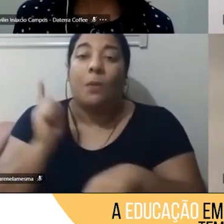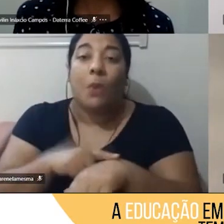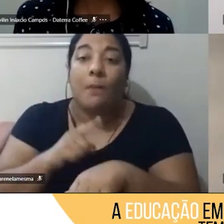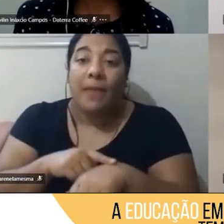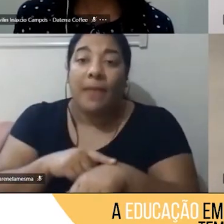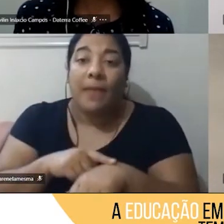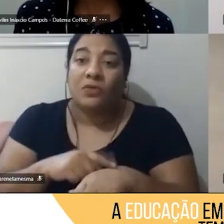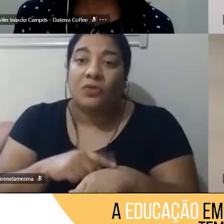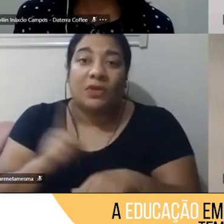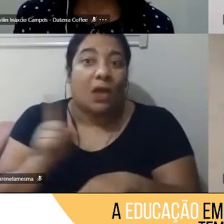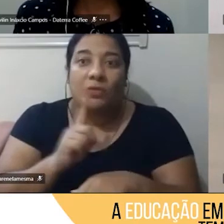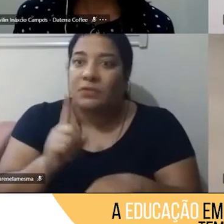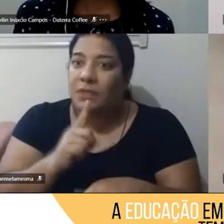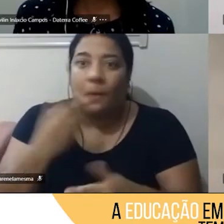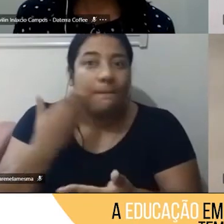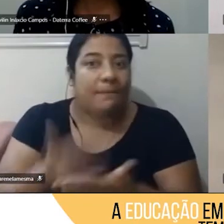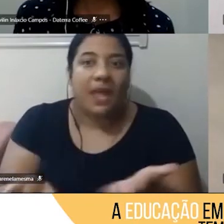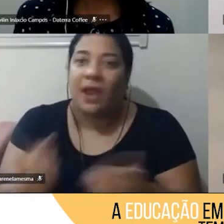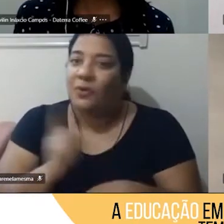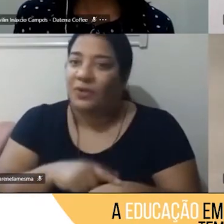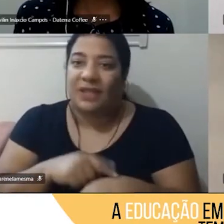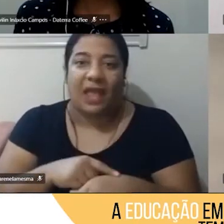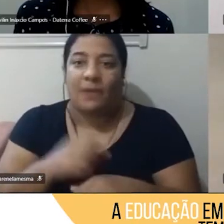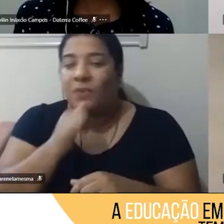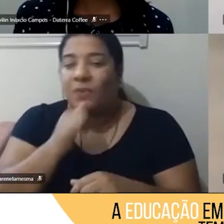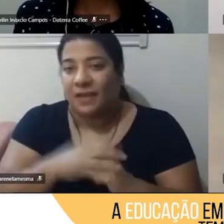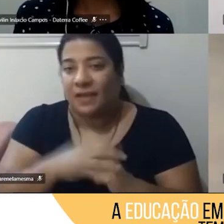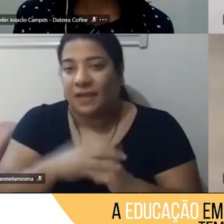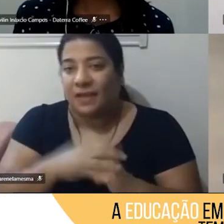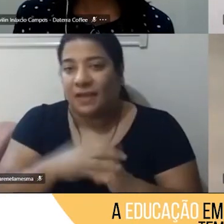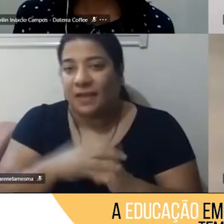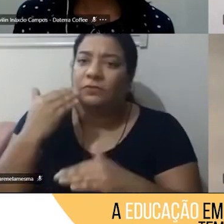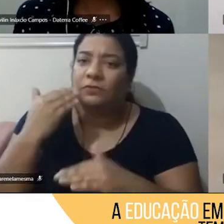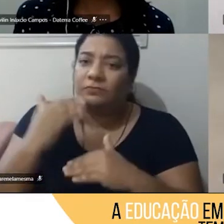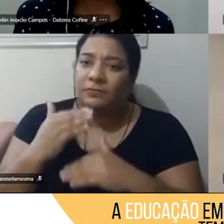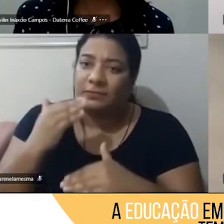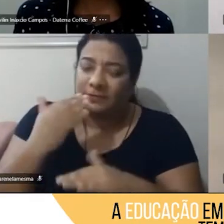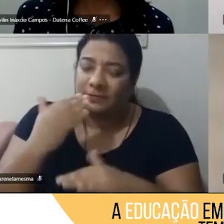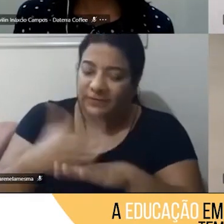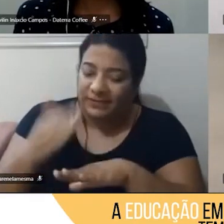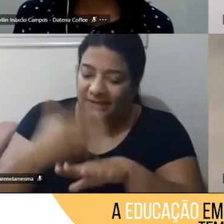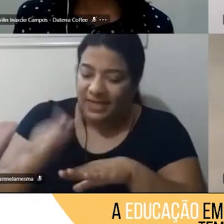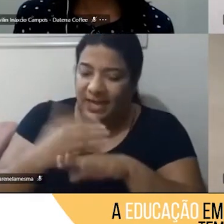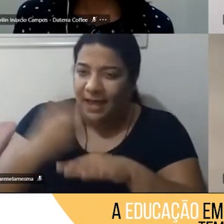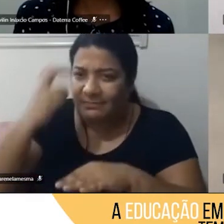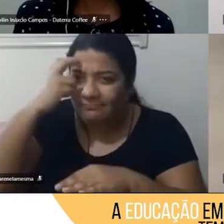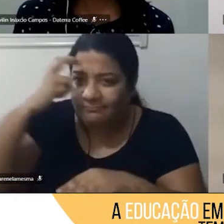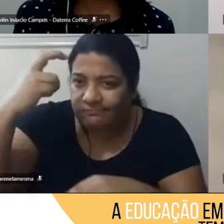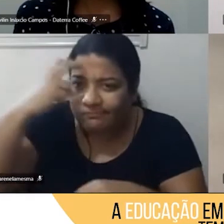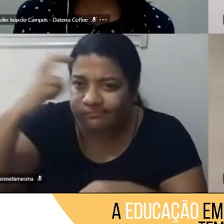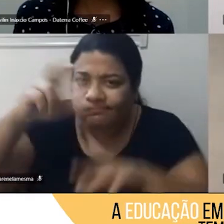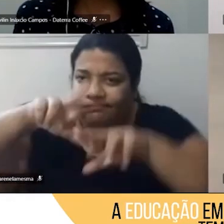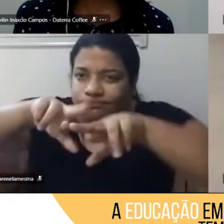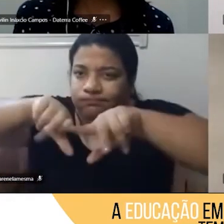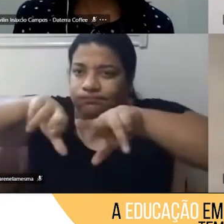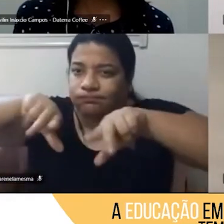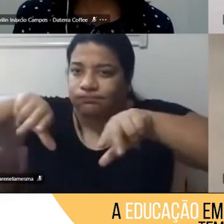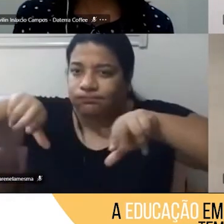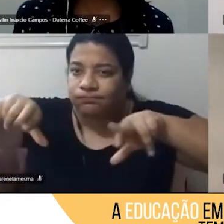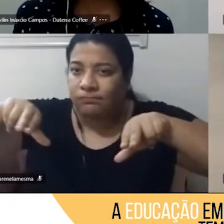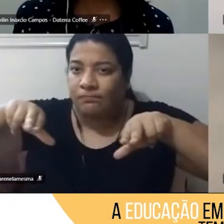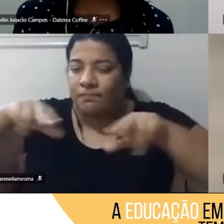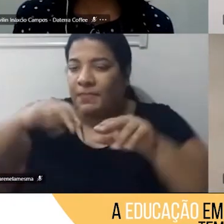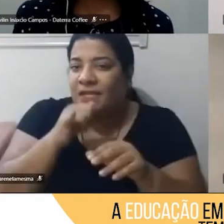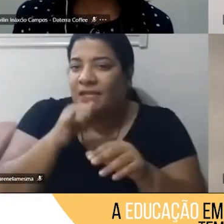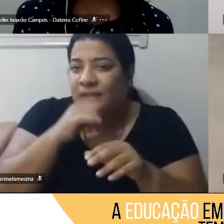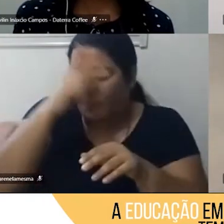perder para desenvolver tudo isso, como é que eu desenvolvo as múltiplas inteligências, faço essas pessoas que estão ali